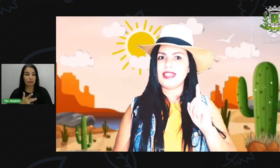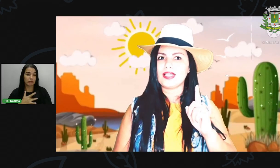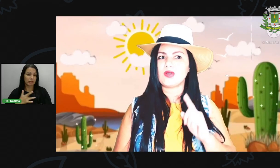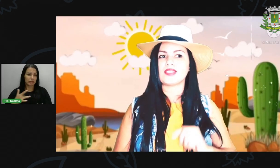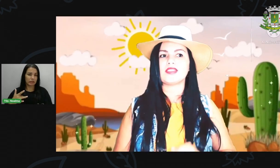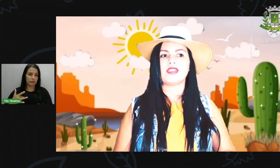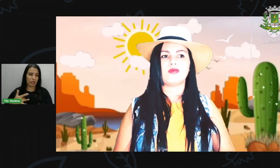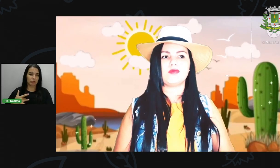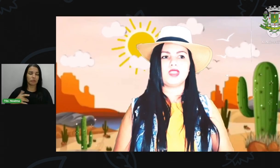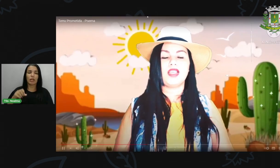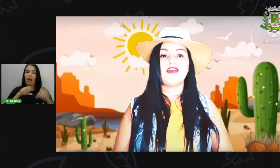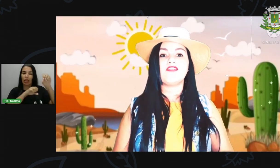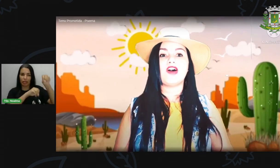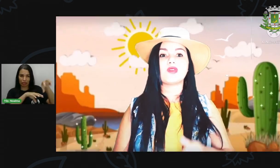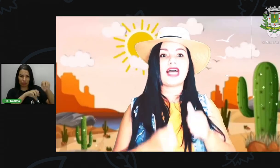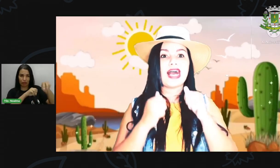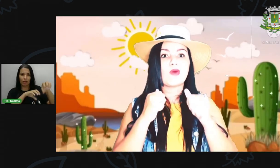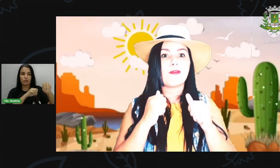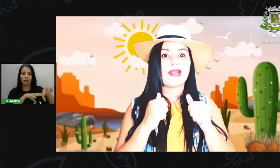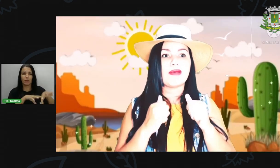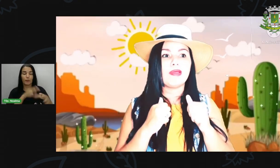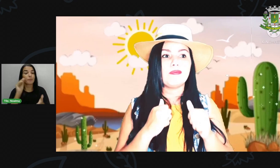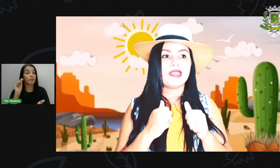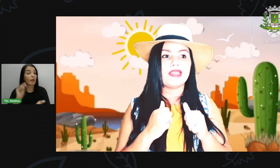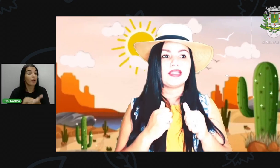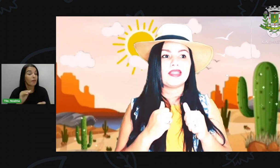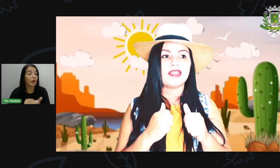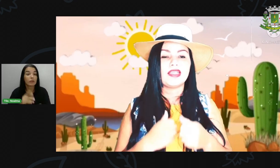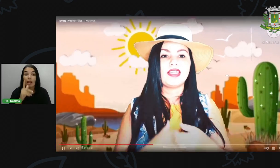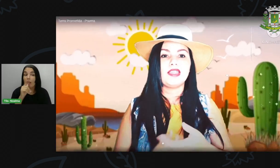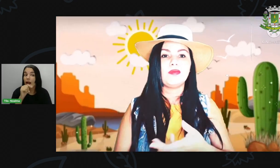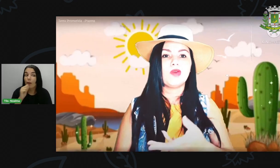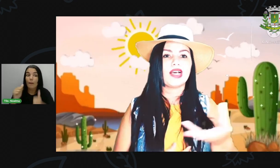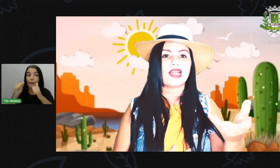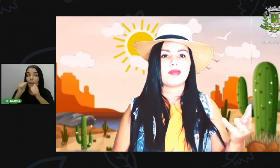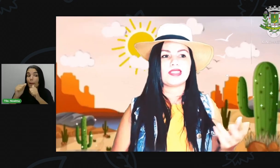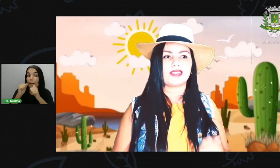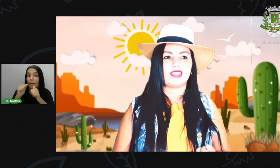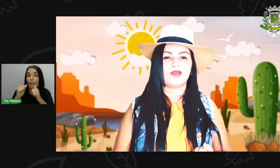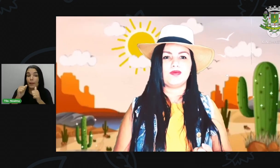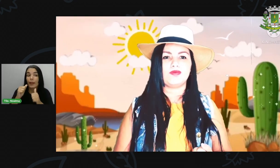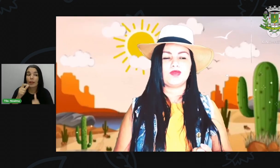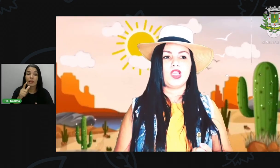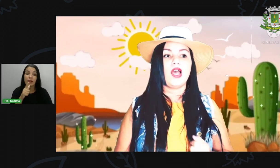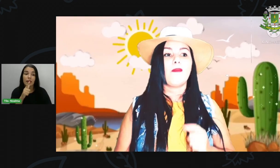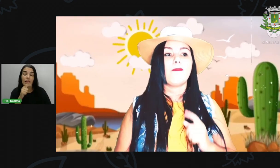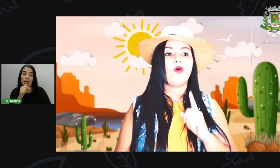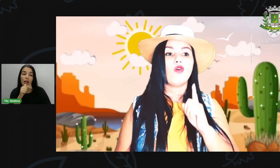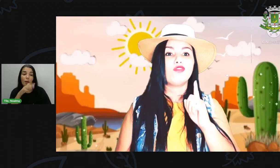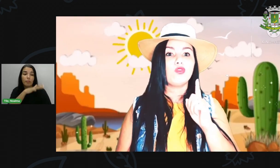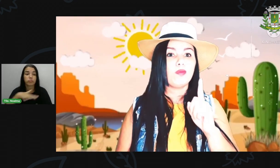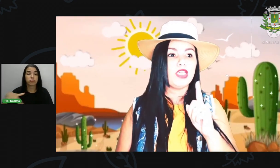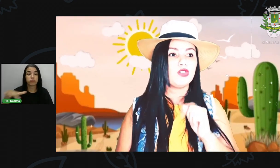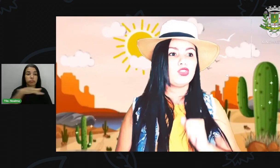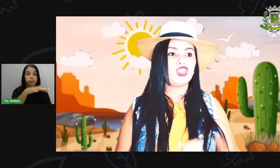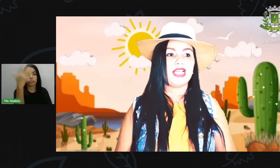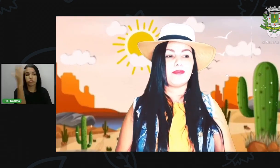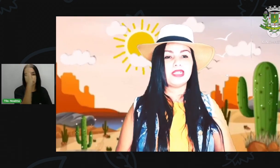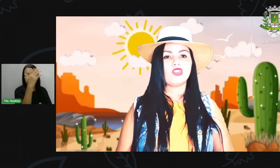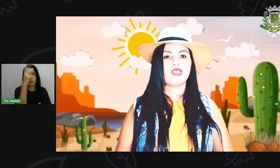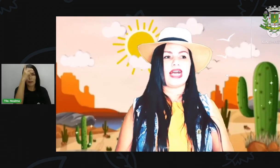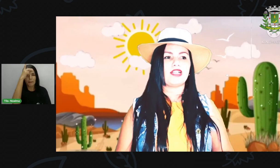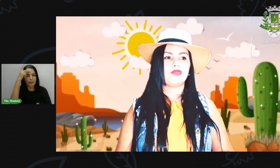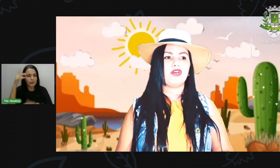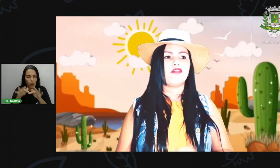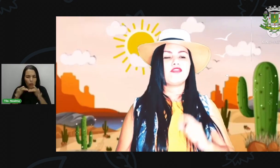e educação. Falta água para beber e molhar a plantação. Povo humilde